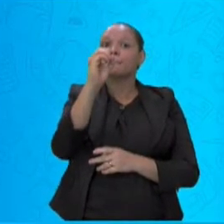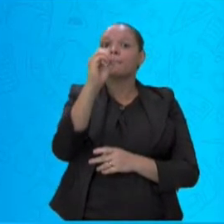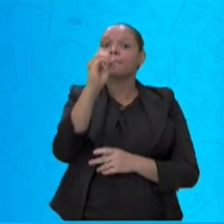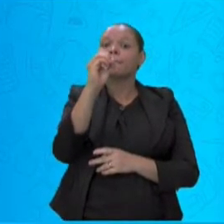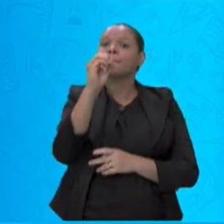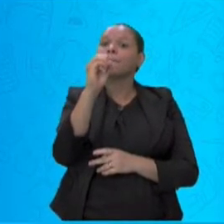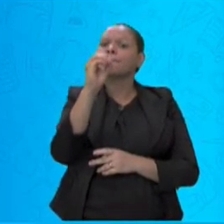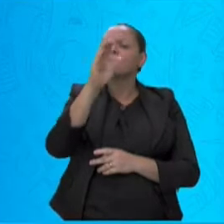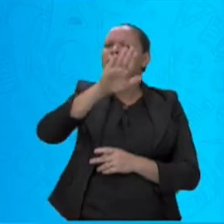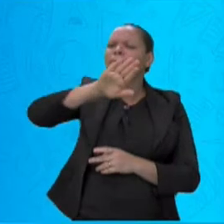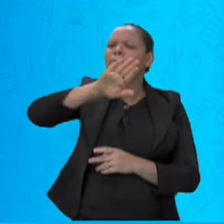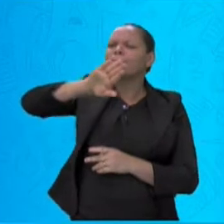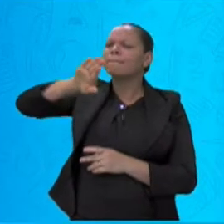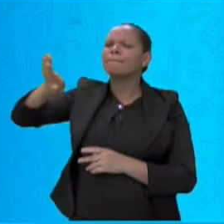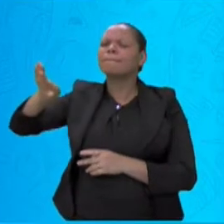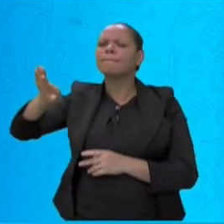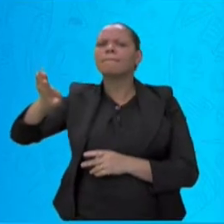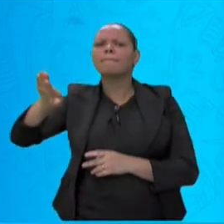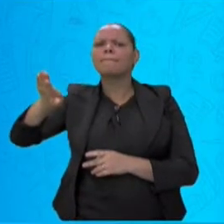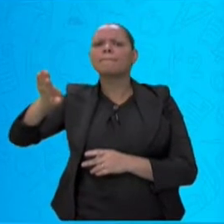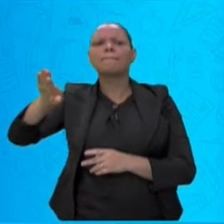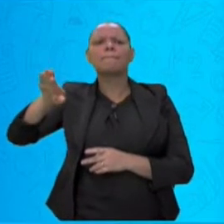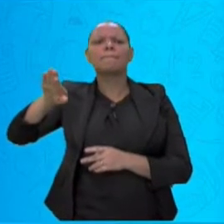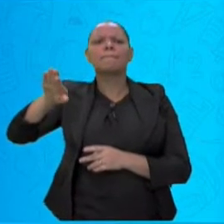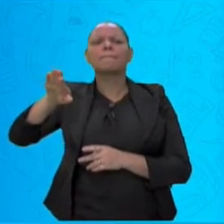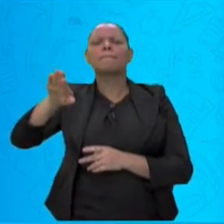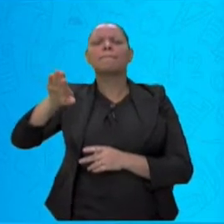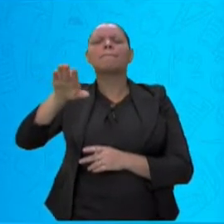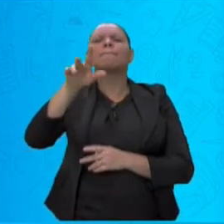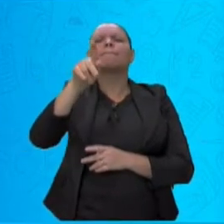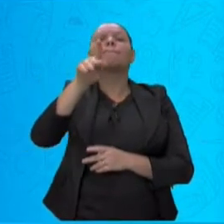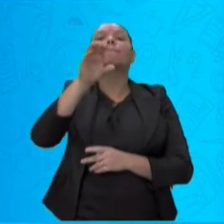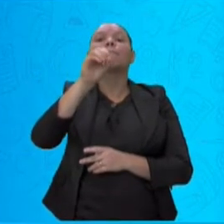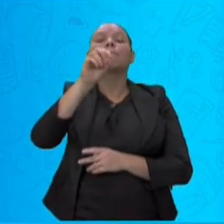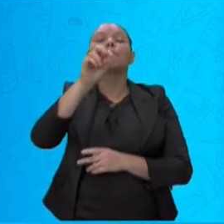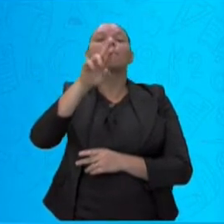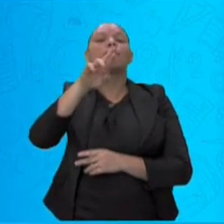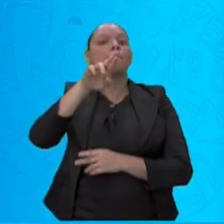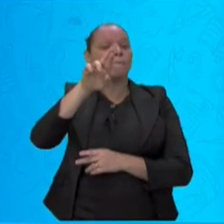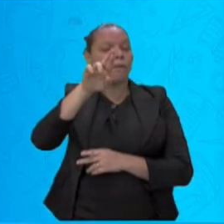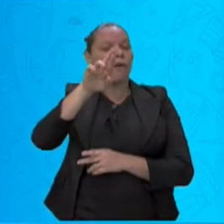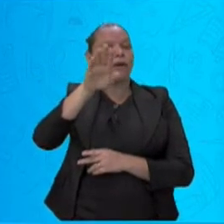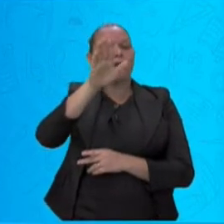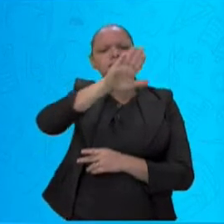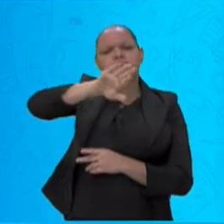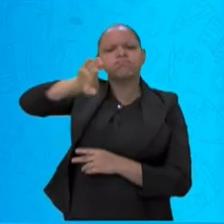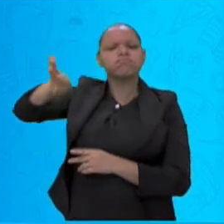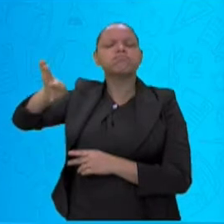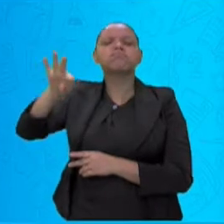sílabas, o R não vai ficar mais junto com o T. O R vai ficar no POR e o T vai formar a